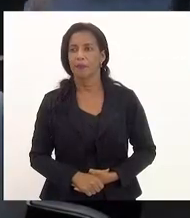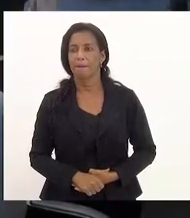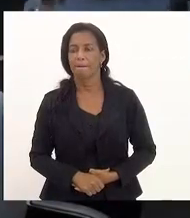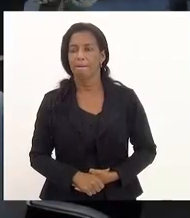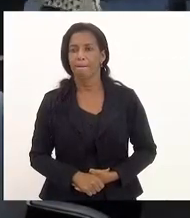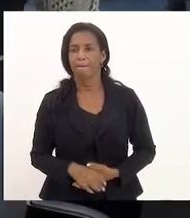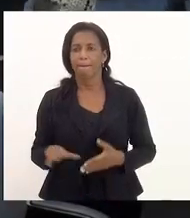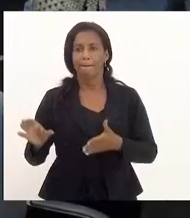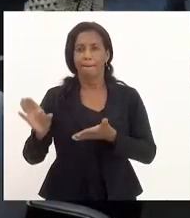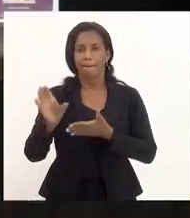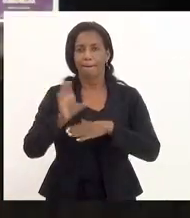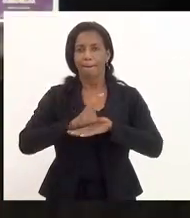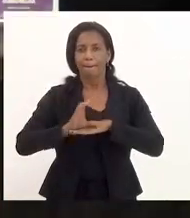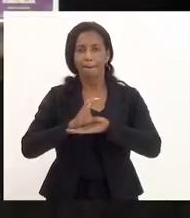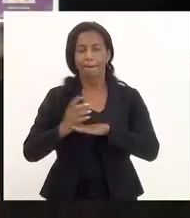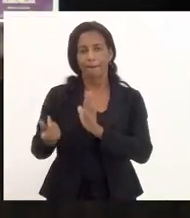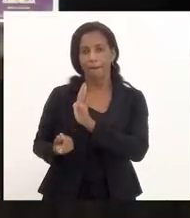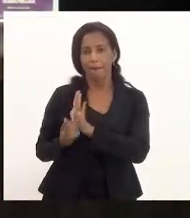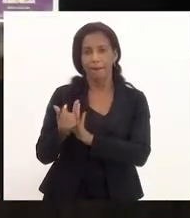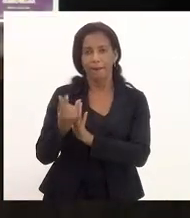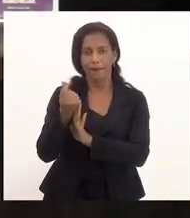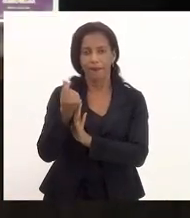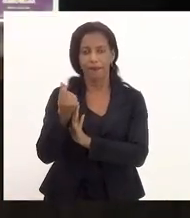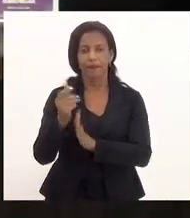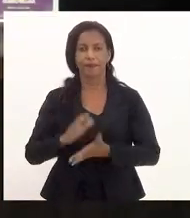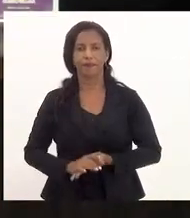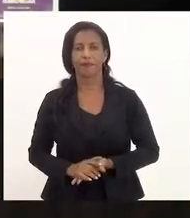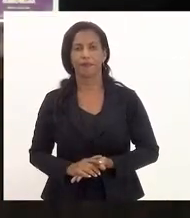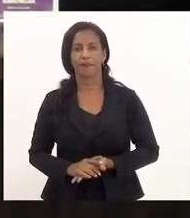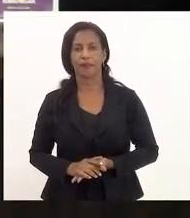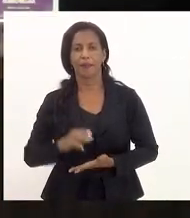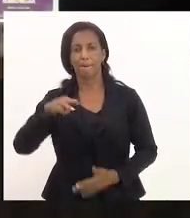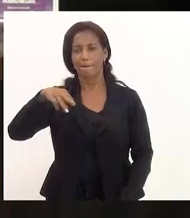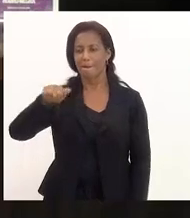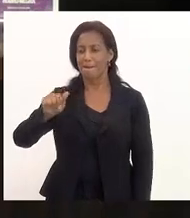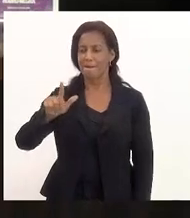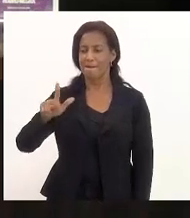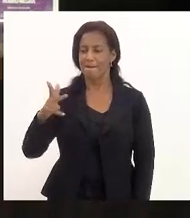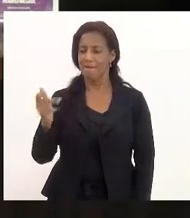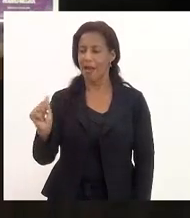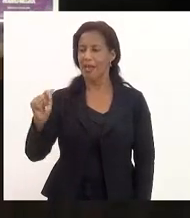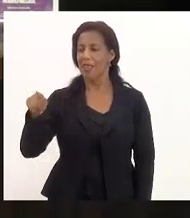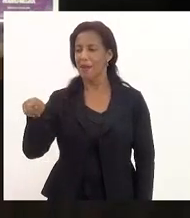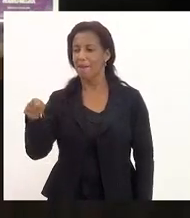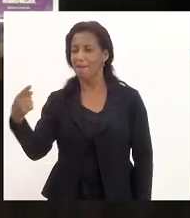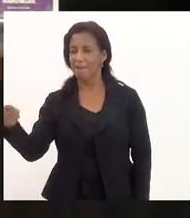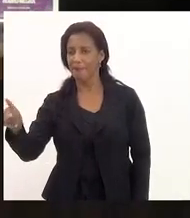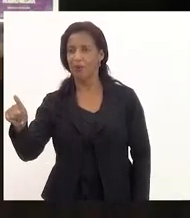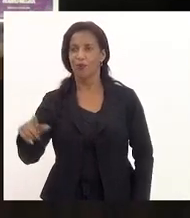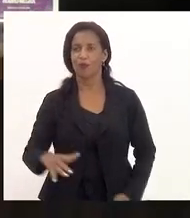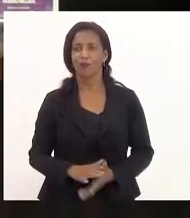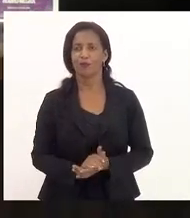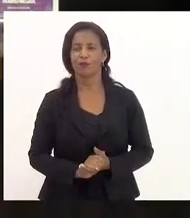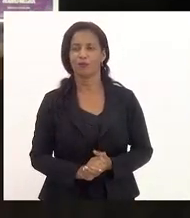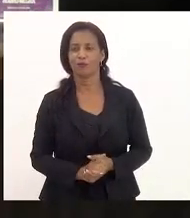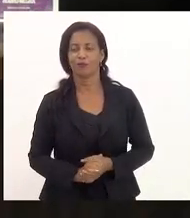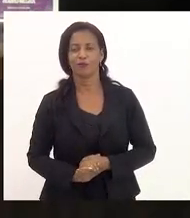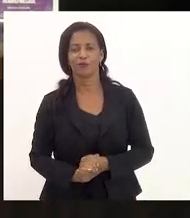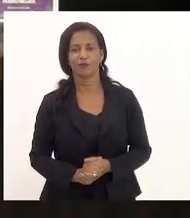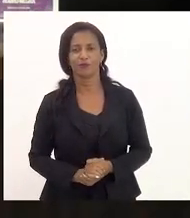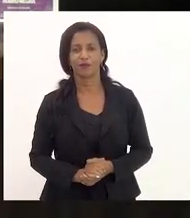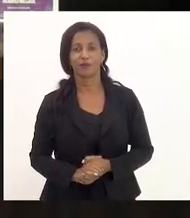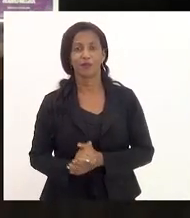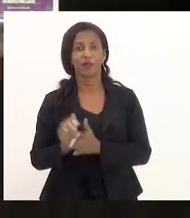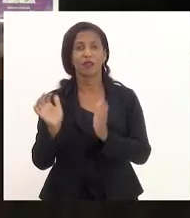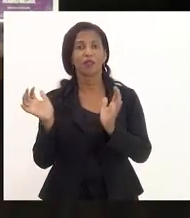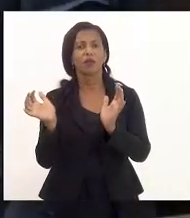Pela Comissão de Orçamento, deputado Lado Malhapão, Márcio Canella. Belford Rocho. Bruxo. E